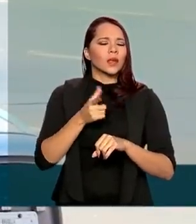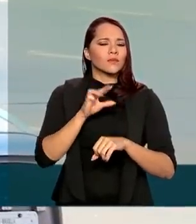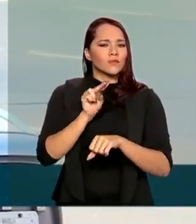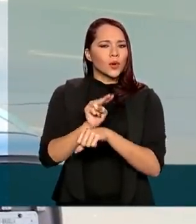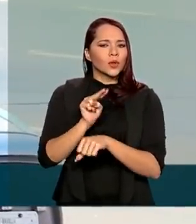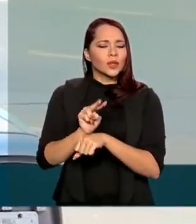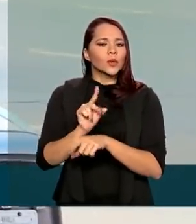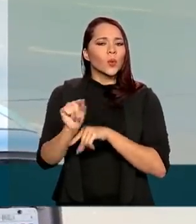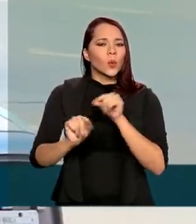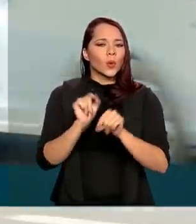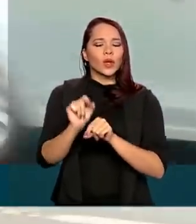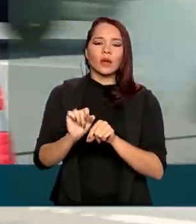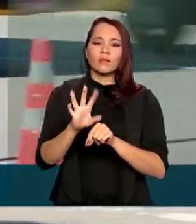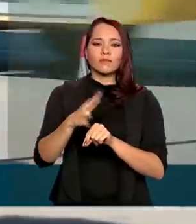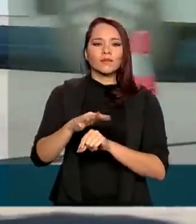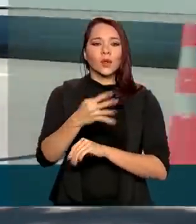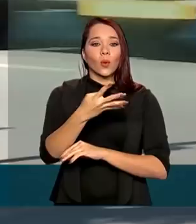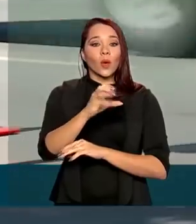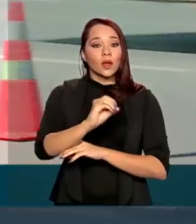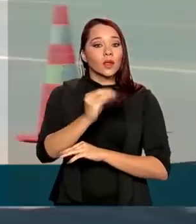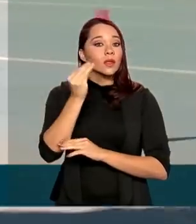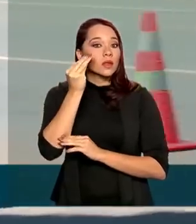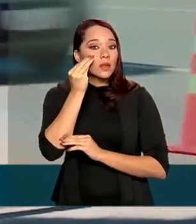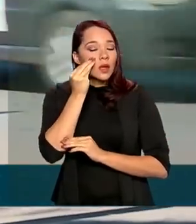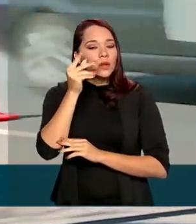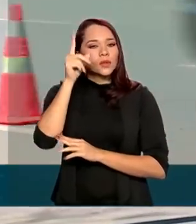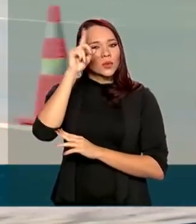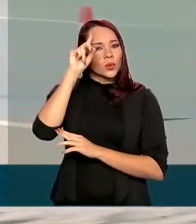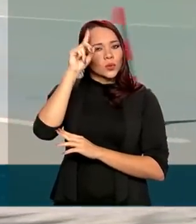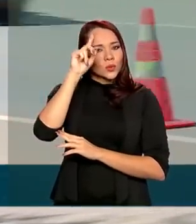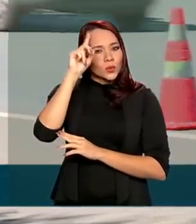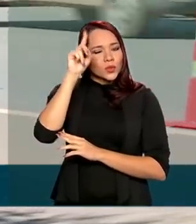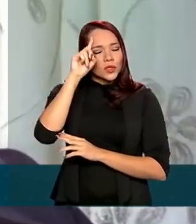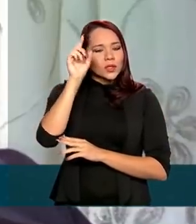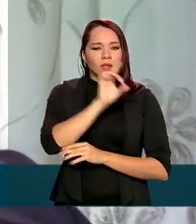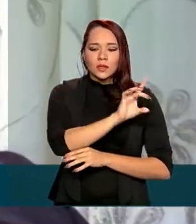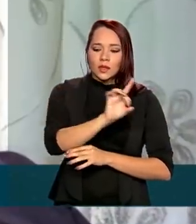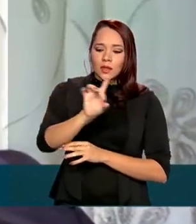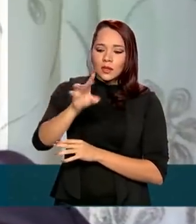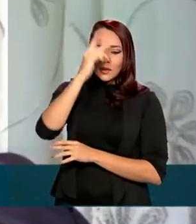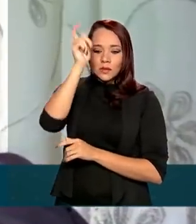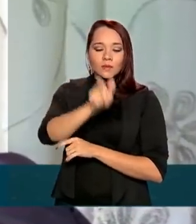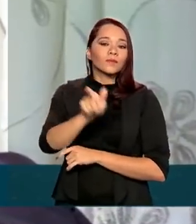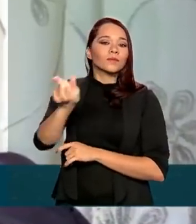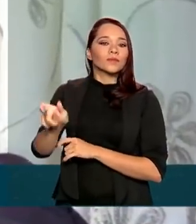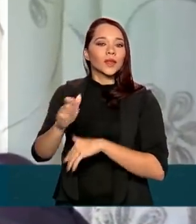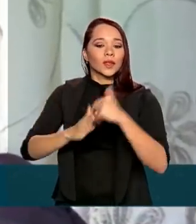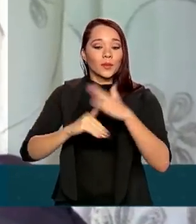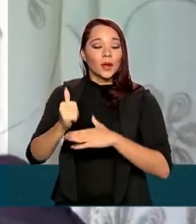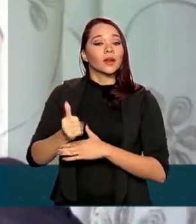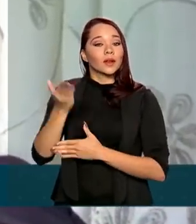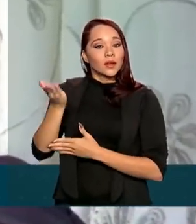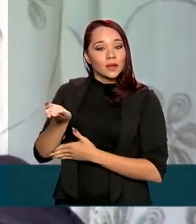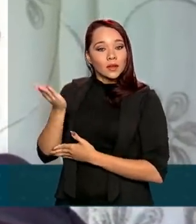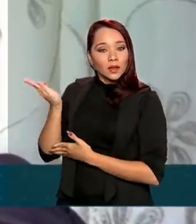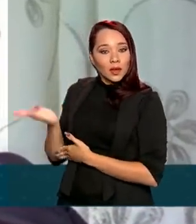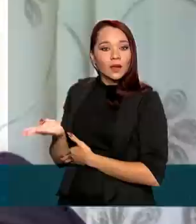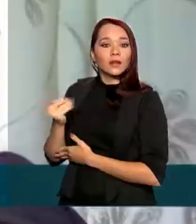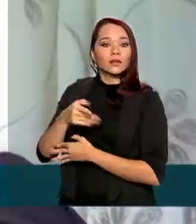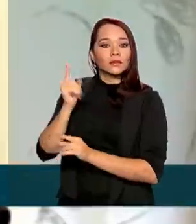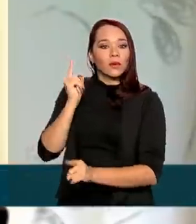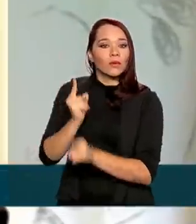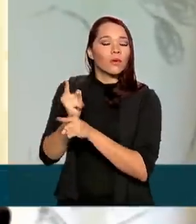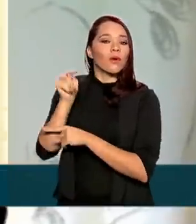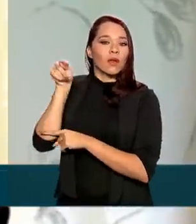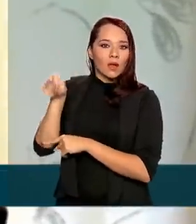cerca de 40 testes diários em seus funcionários. E foi assim que o sargento Elito descobriu que